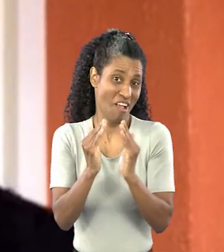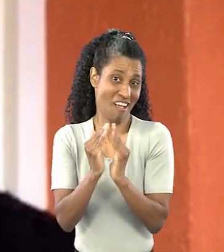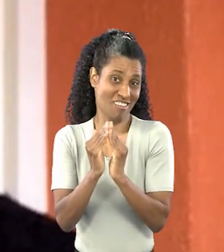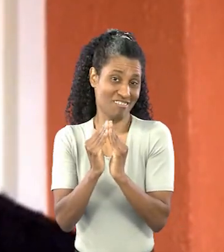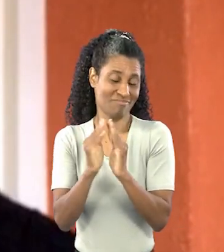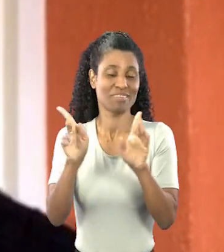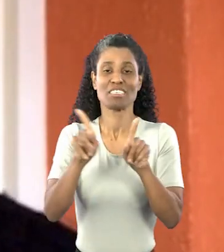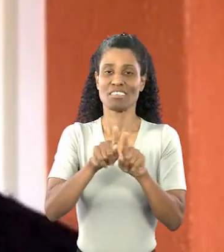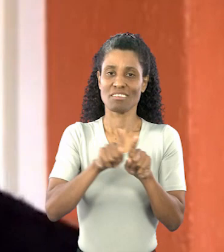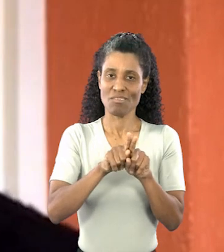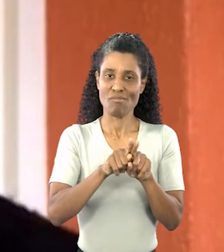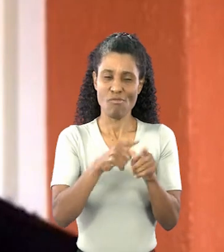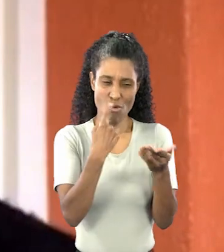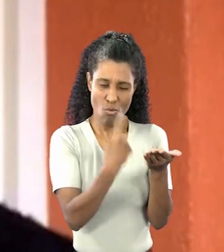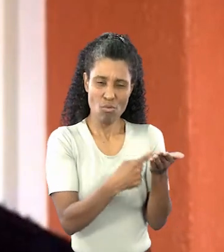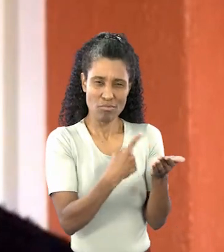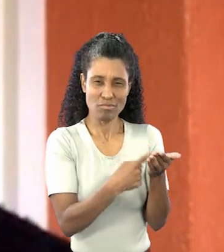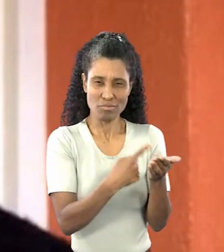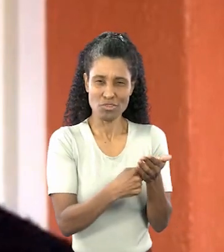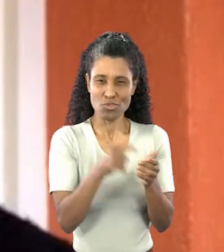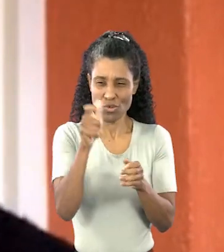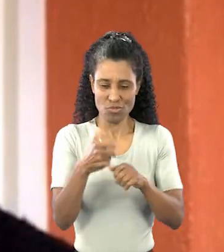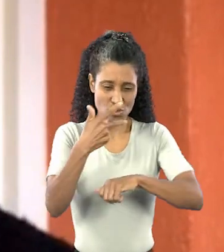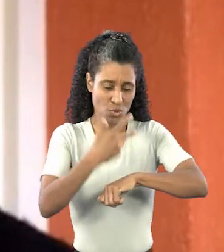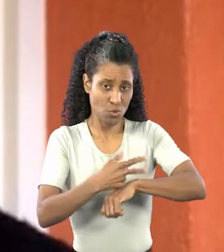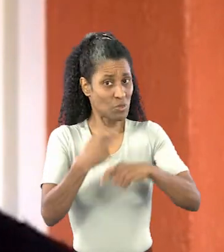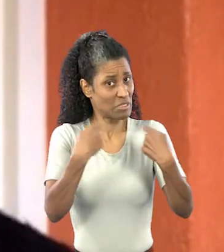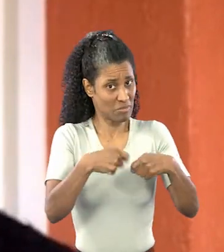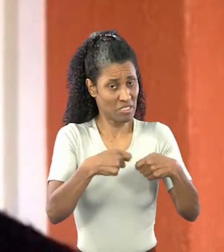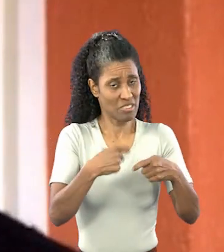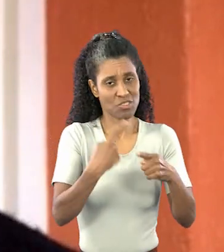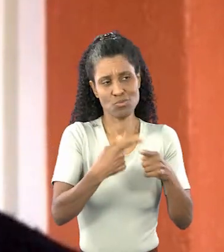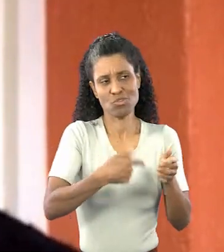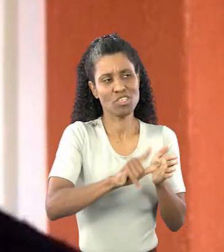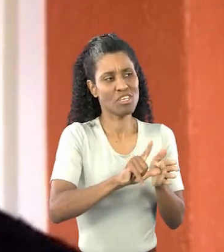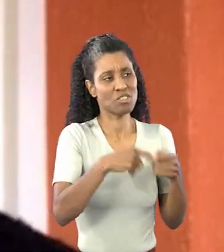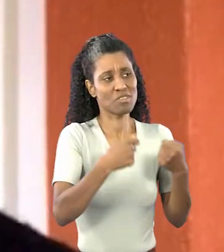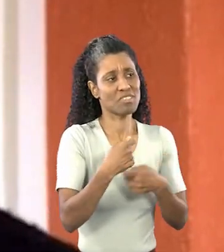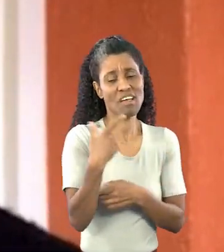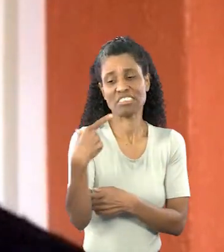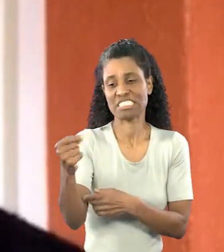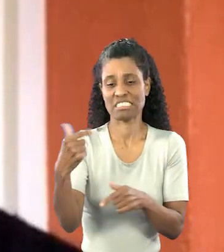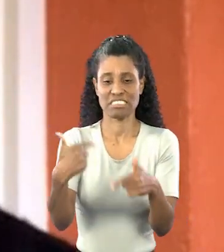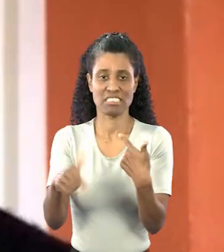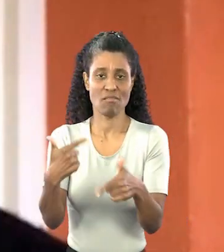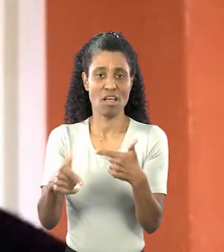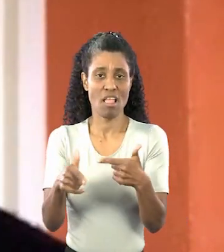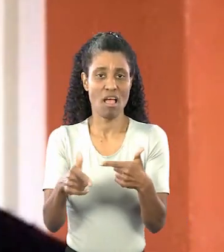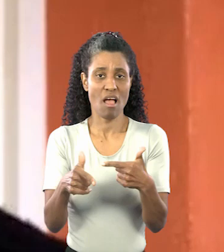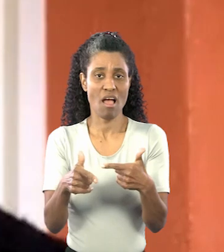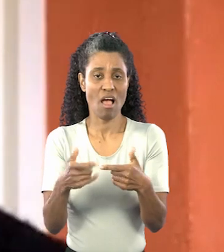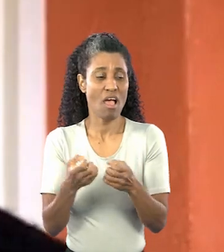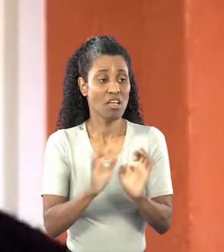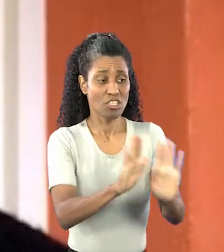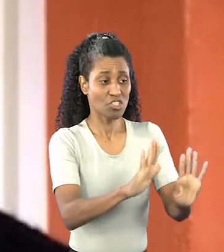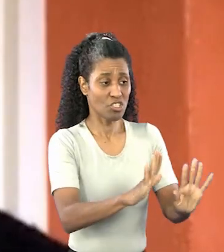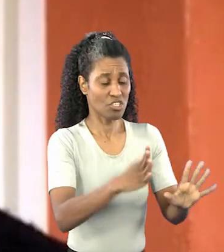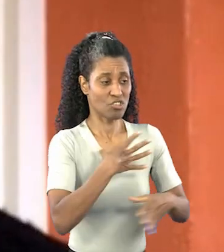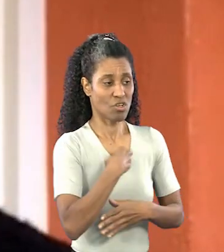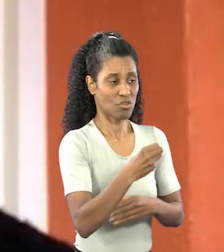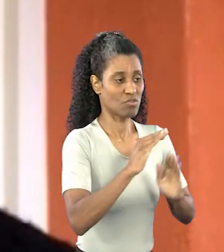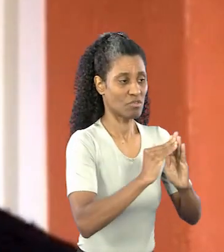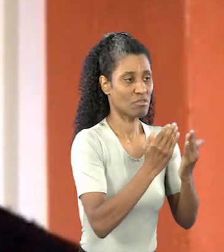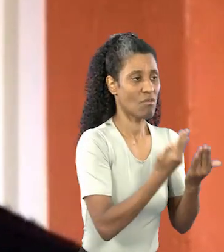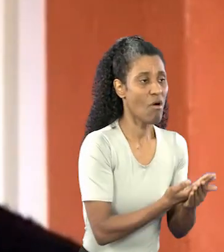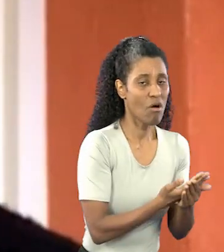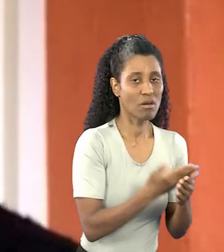Aquele compromisso que muitas vezes o idoso precisa, que agora não tem mais de acordar cedo, de sair para o trabalho, de levar os filhos para a